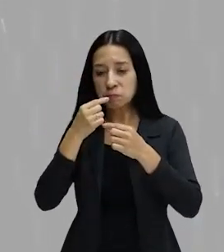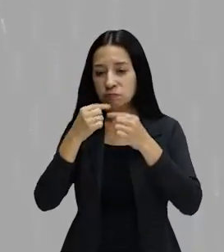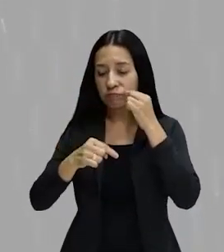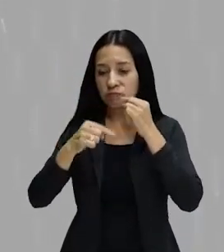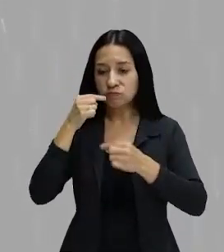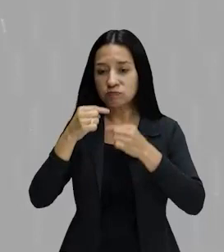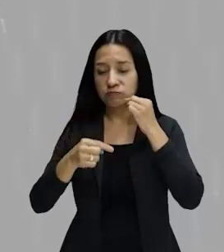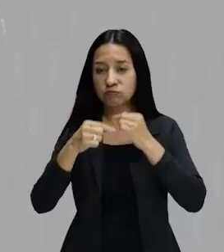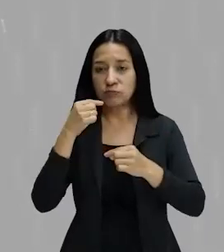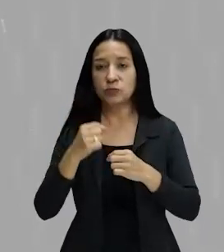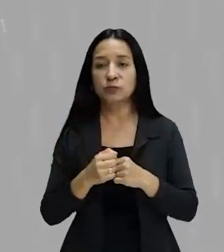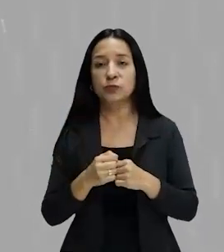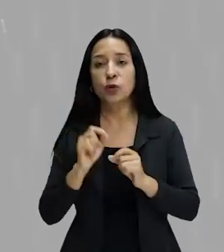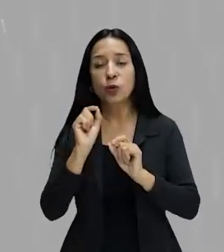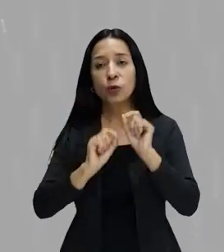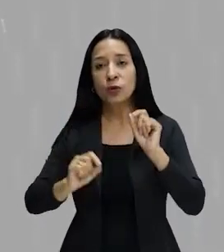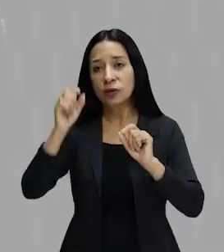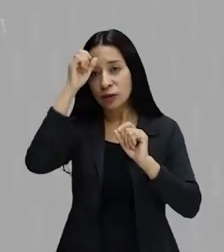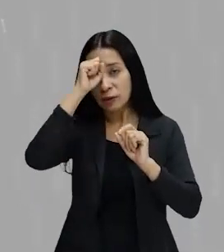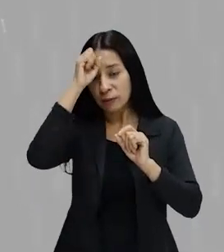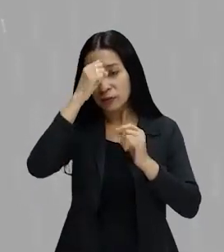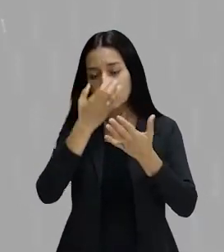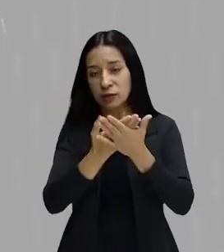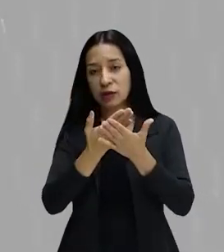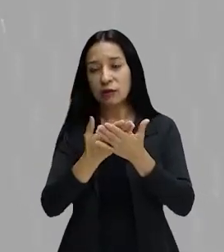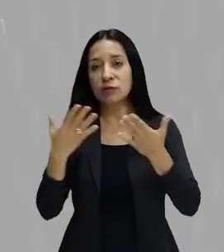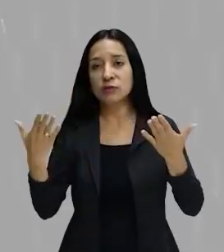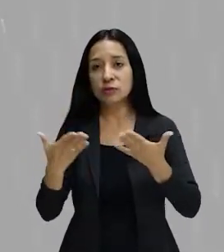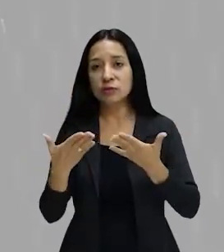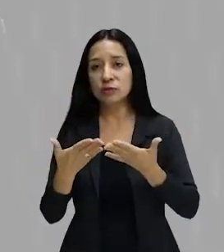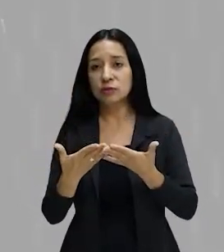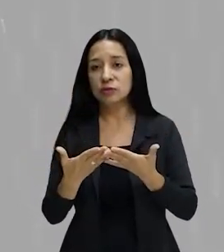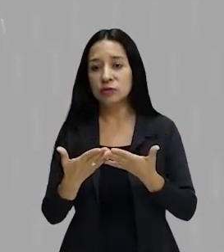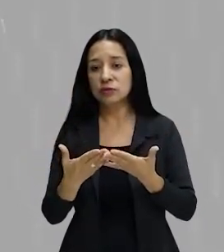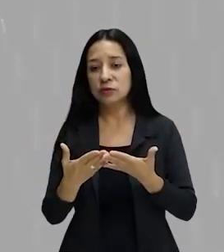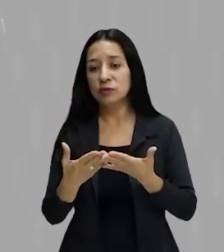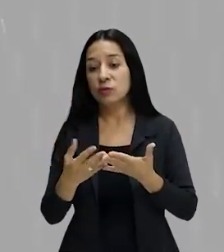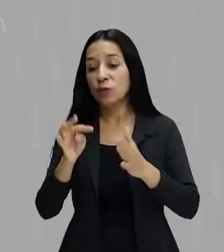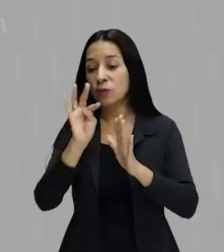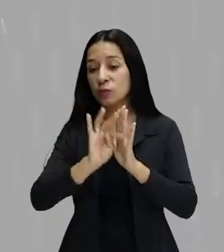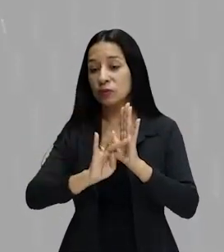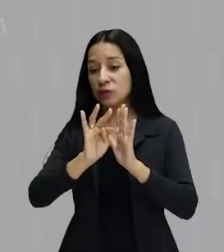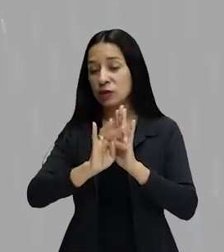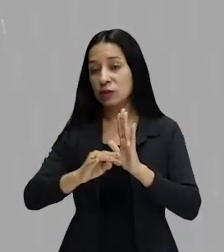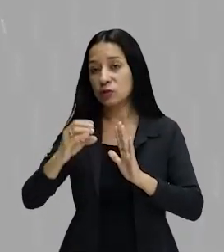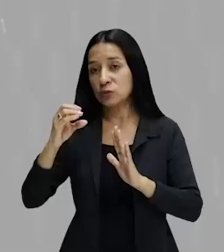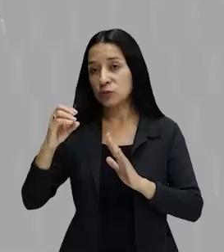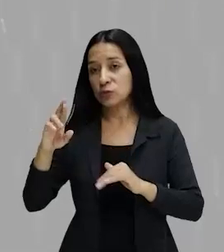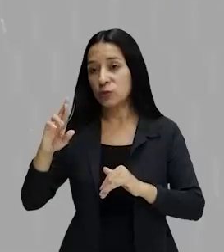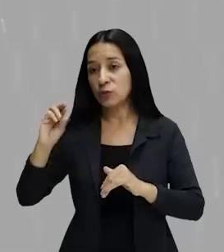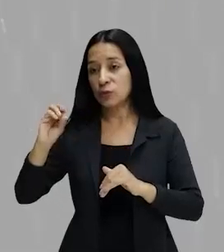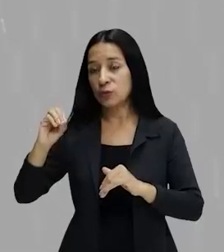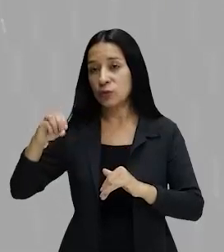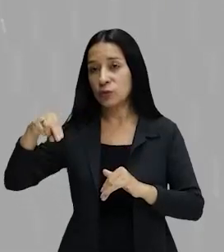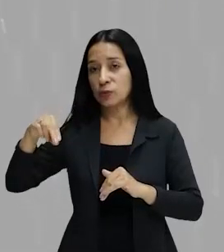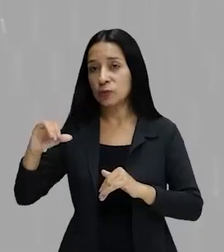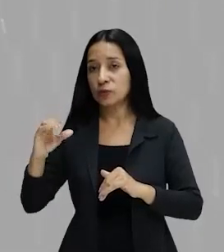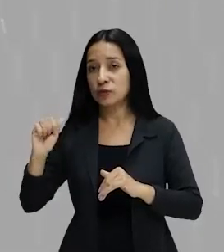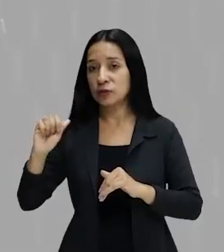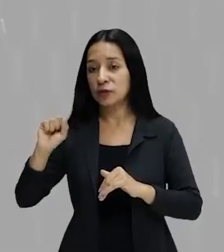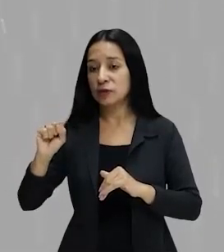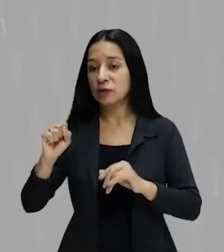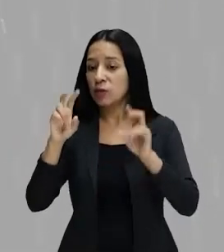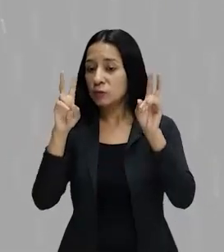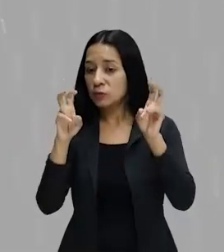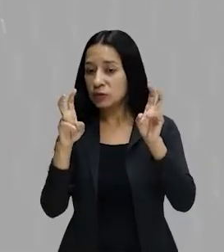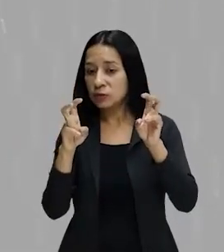aprender na aula de hoje, sobretudo com as crônicas, lidas nos comentários, acerca desse assunto?